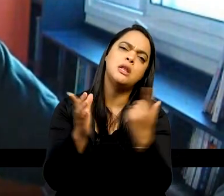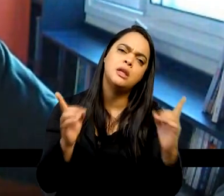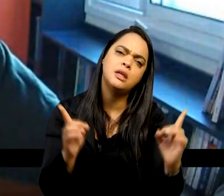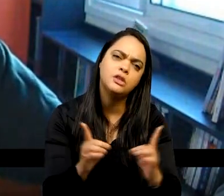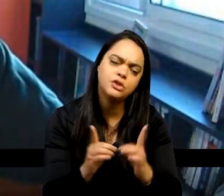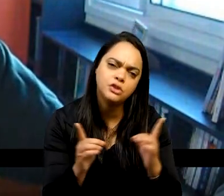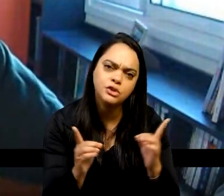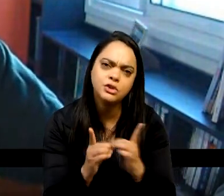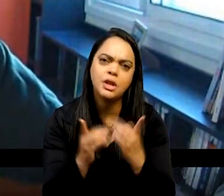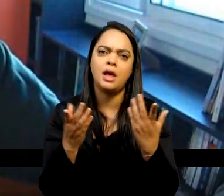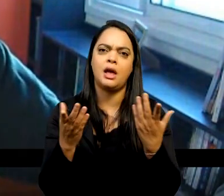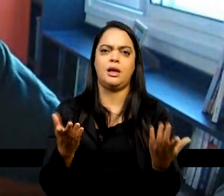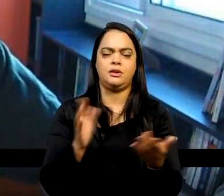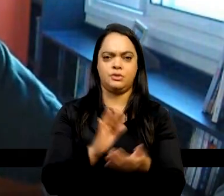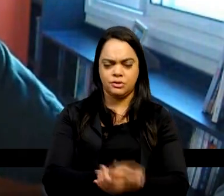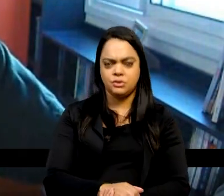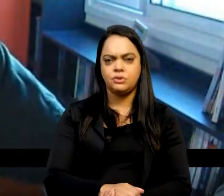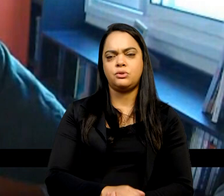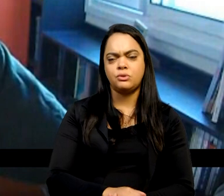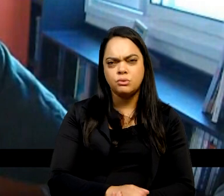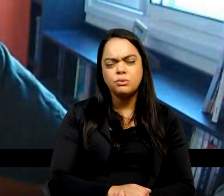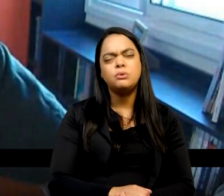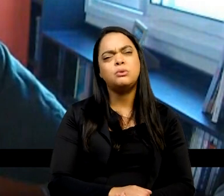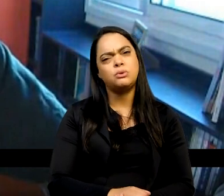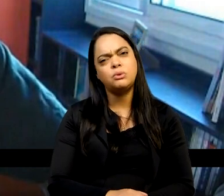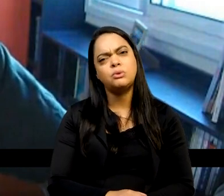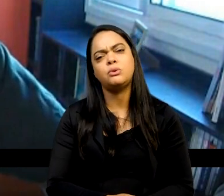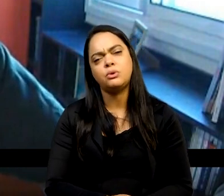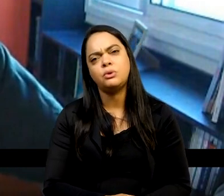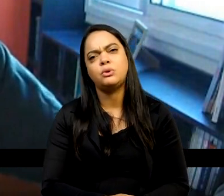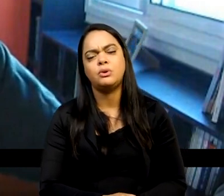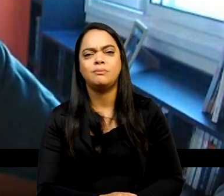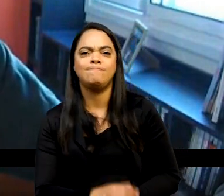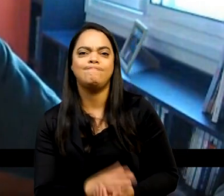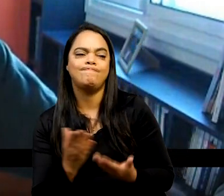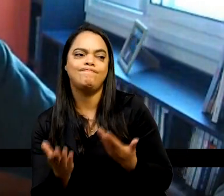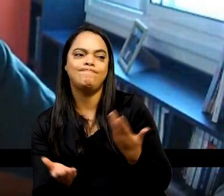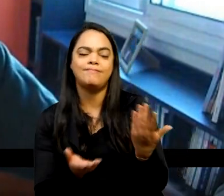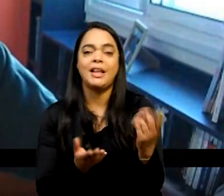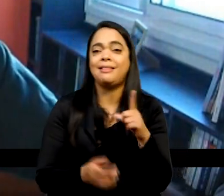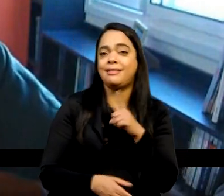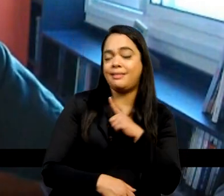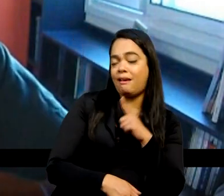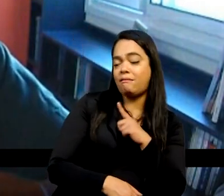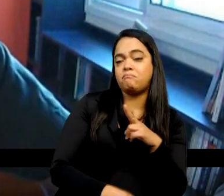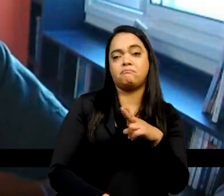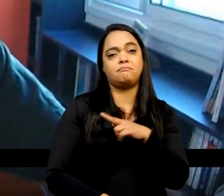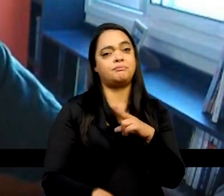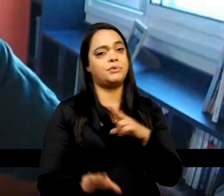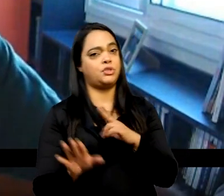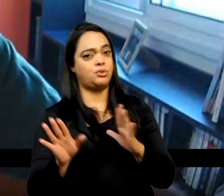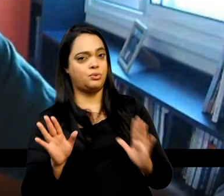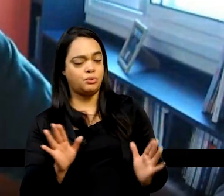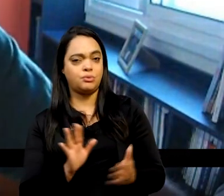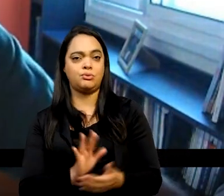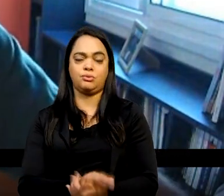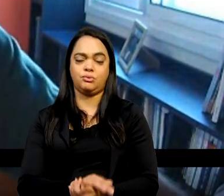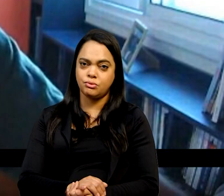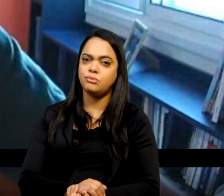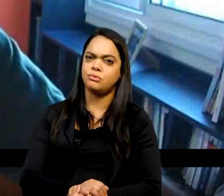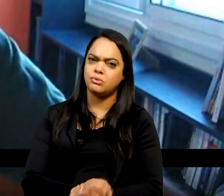Moscato, eles têm certas particularidades. Eles são objetos fortemente